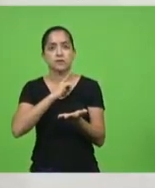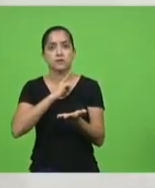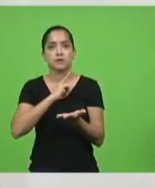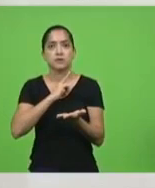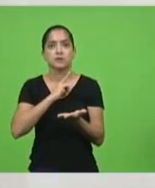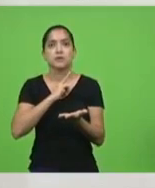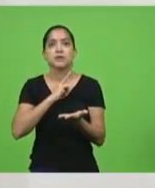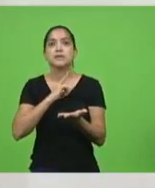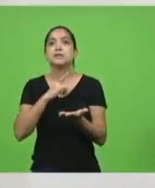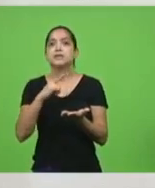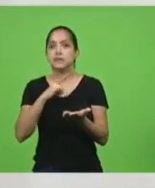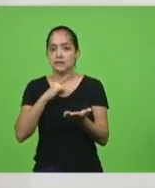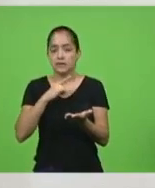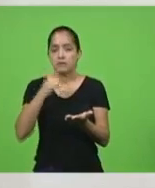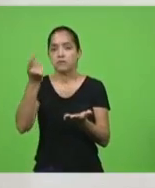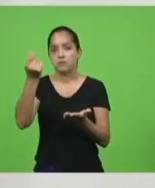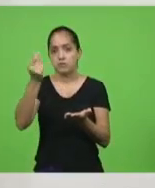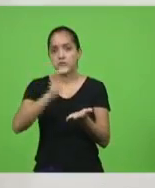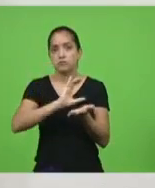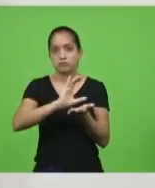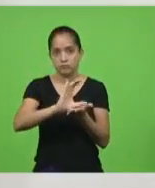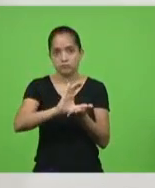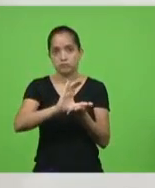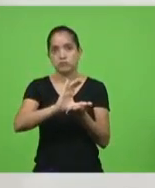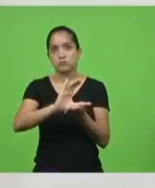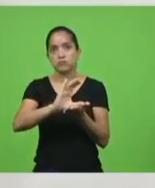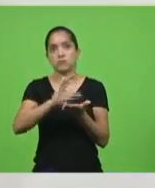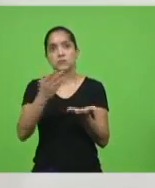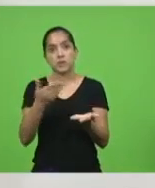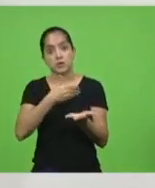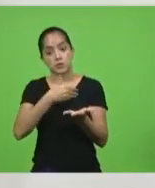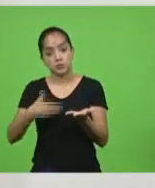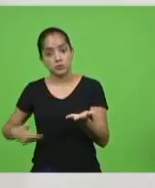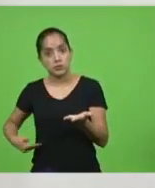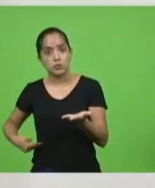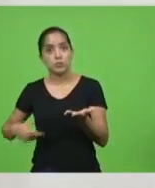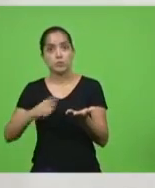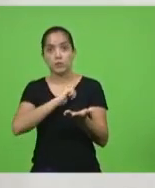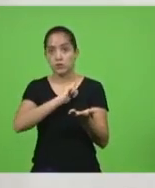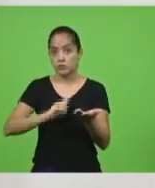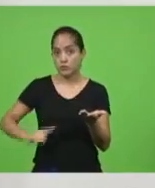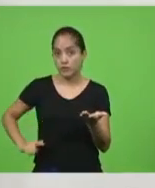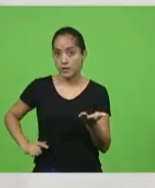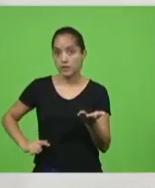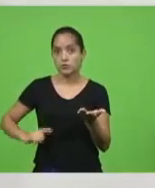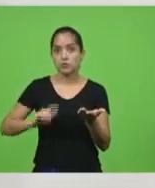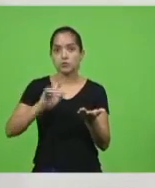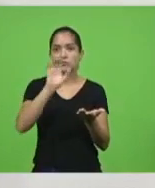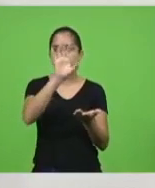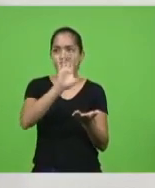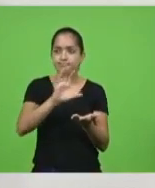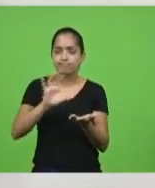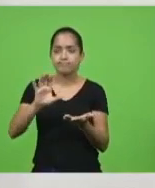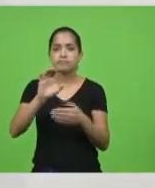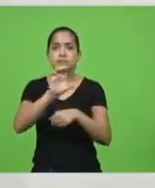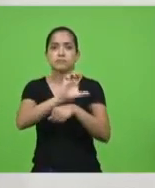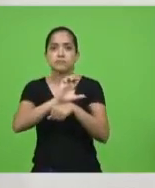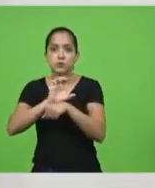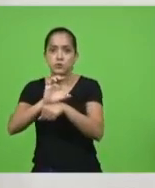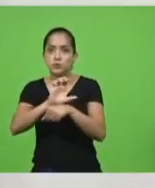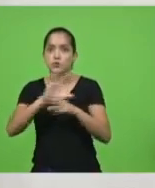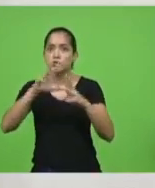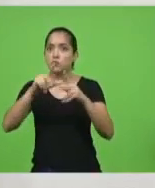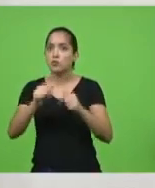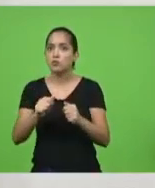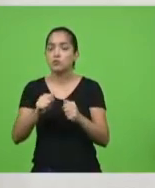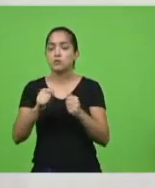veio o recurso da União para os governadores de todos os estados e veio recursos